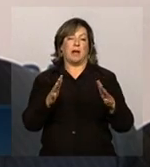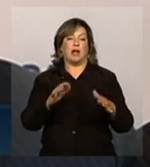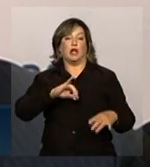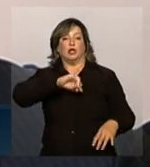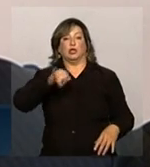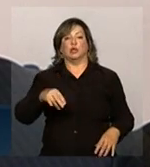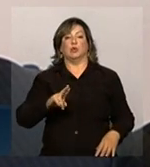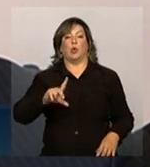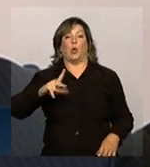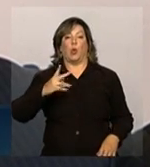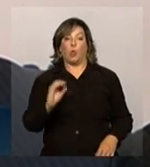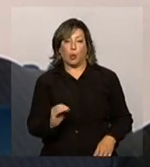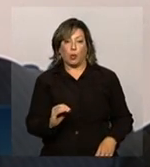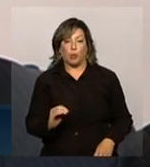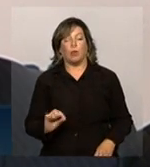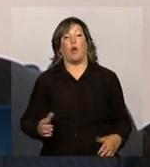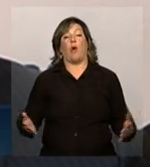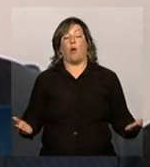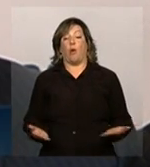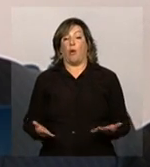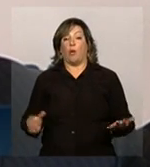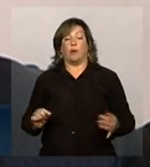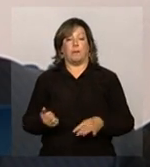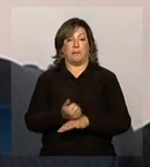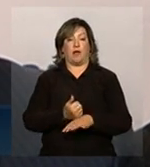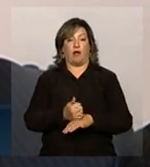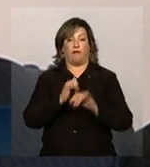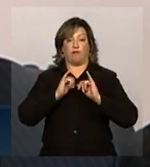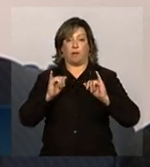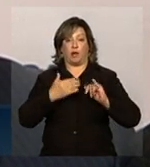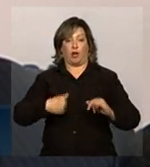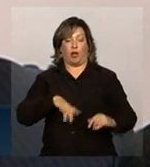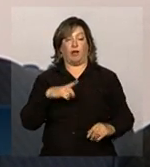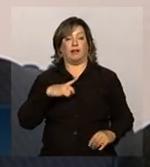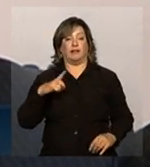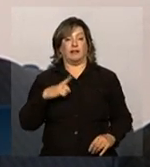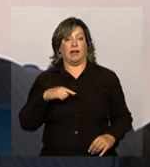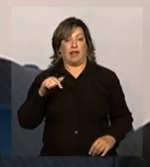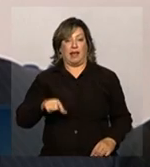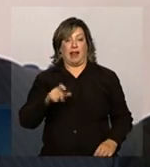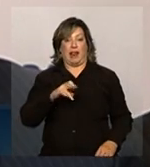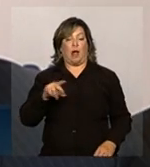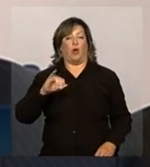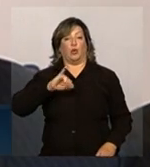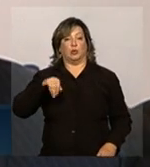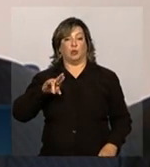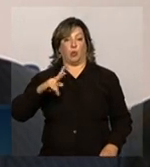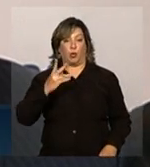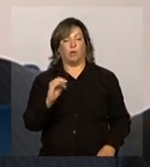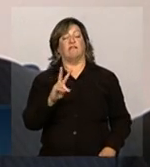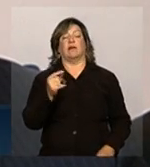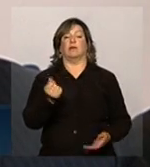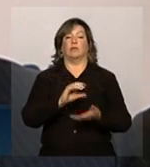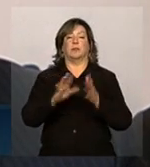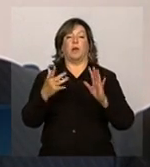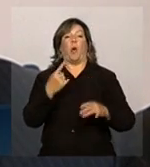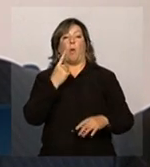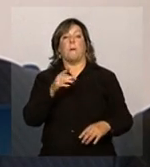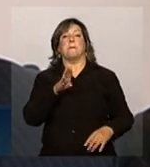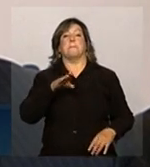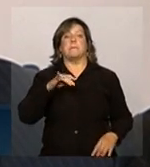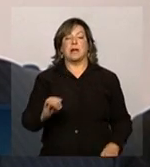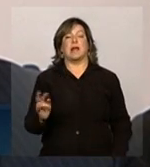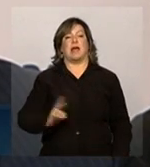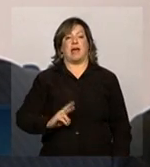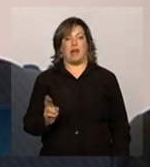julho. E hoje, as melhores informações que temos, nesse leilão de julho, teremos aí investimentos de mais 1 bilhão de